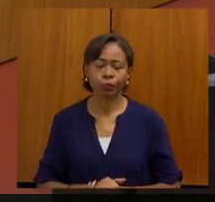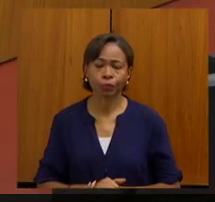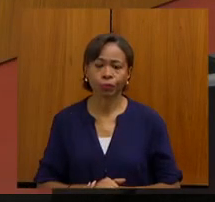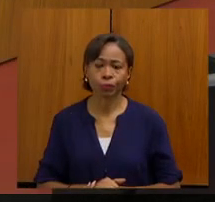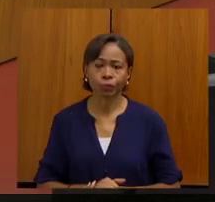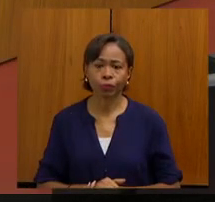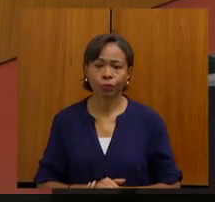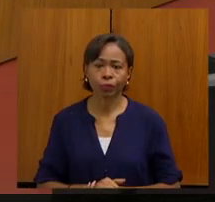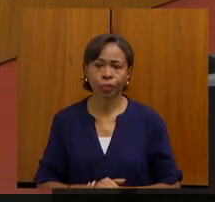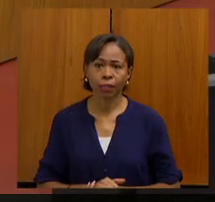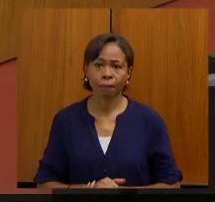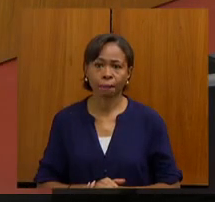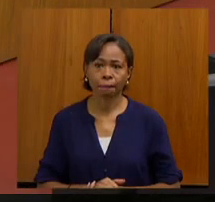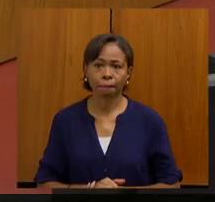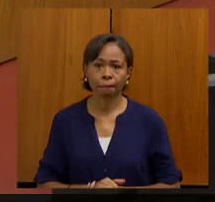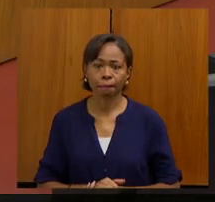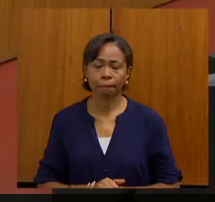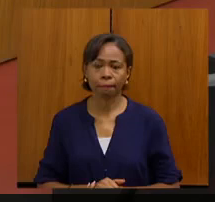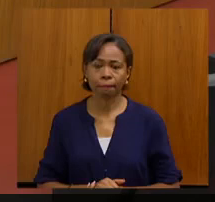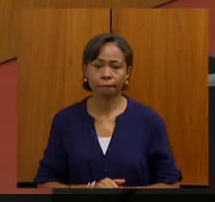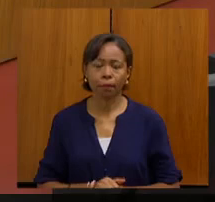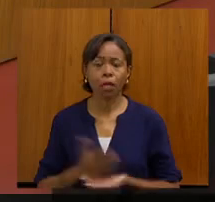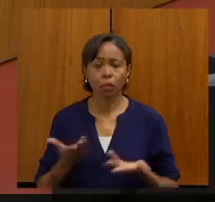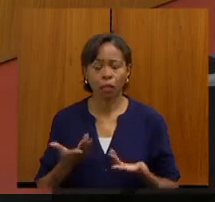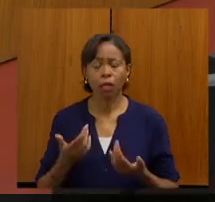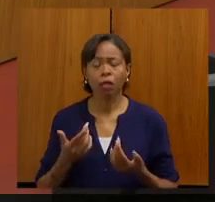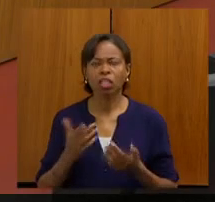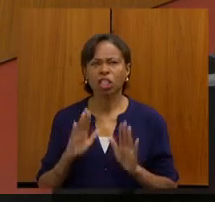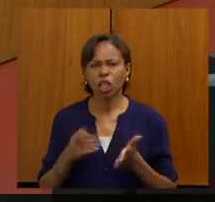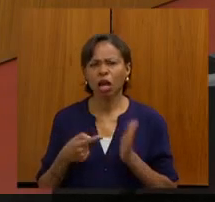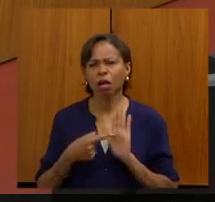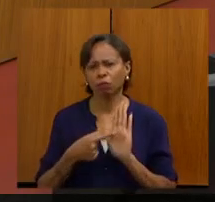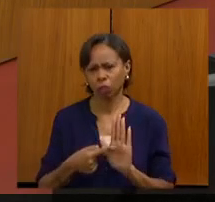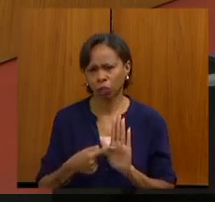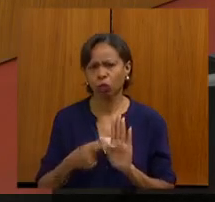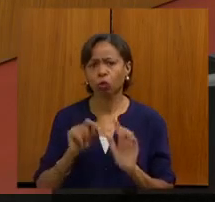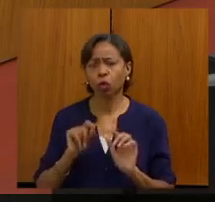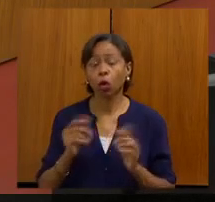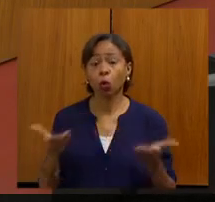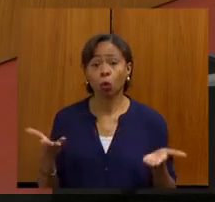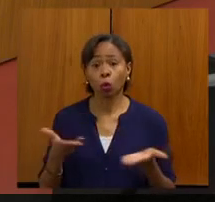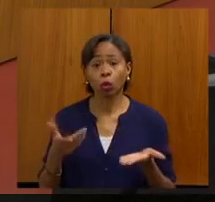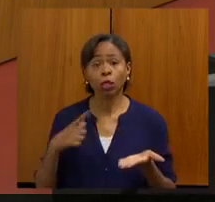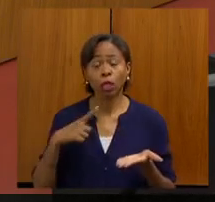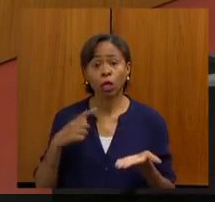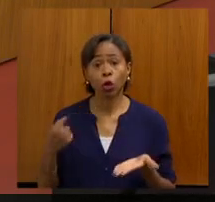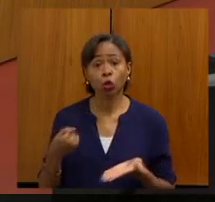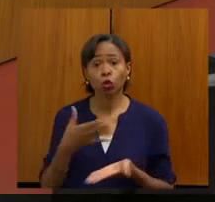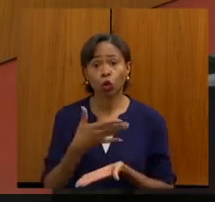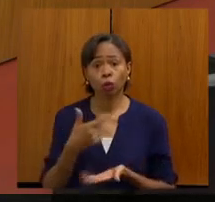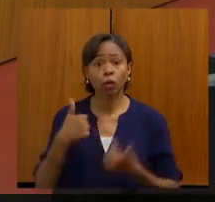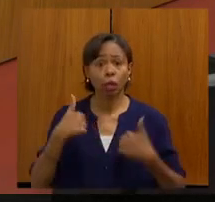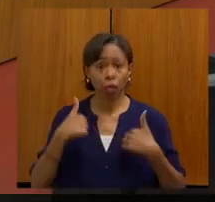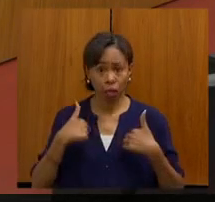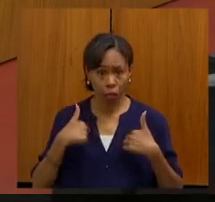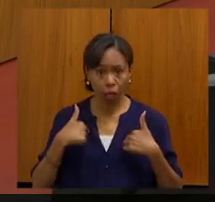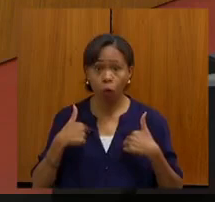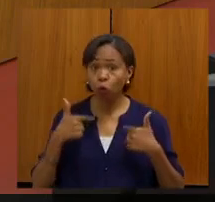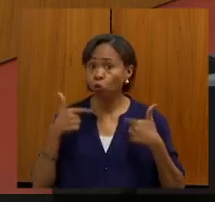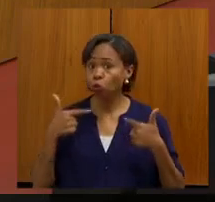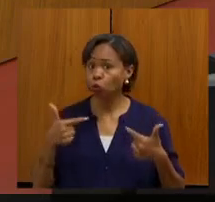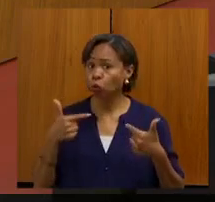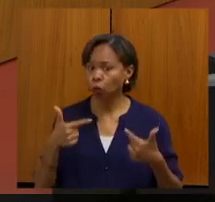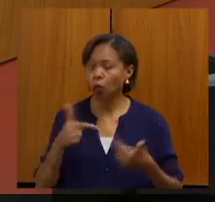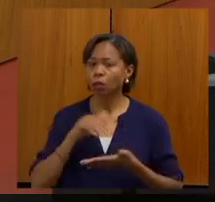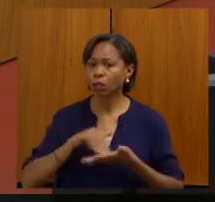Fazendo só muito do que nós apresentamos, que a gente hoje tem uma coisa inédita, e eu sou um sortudo por ser